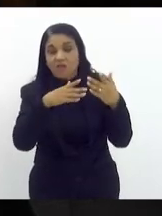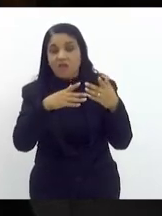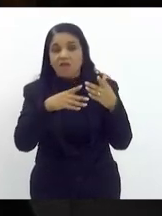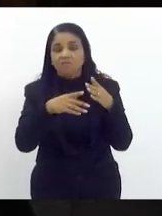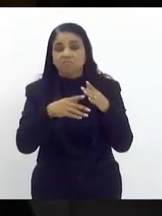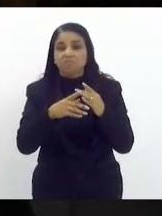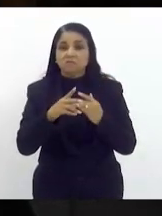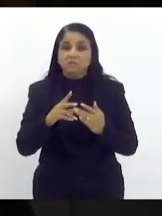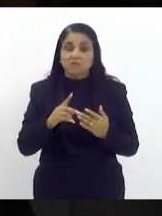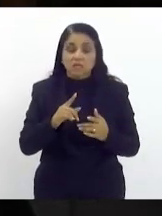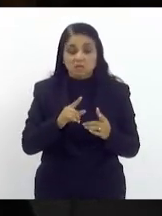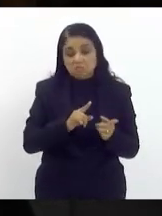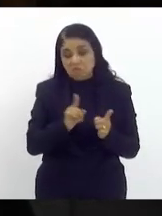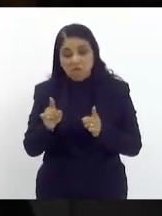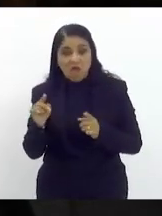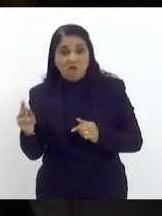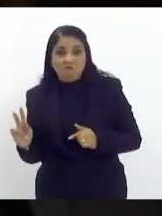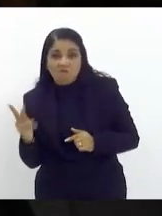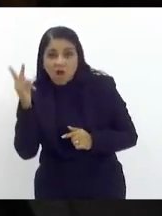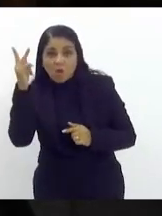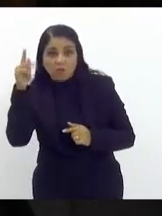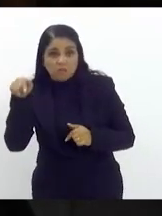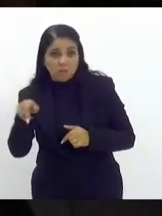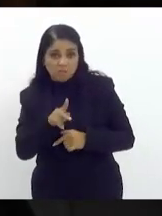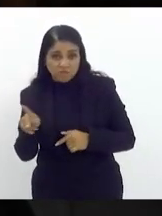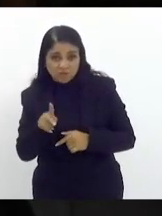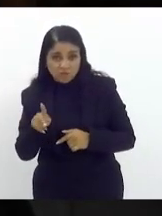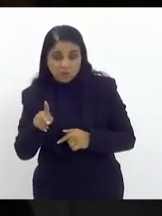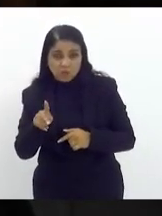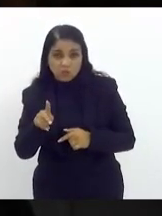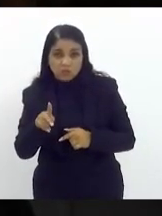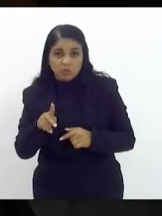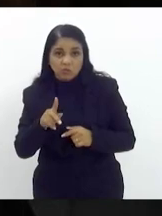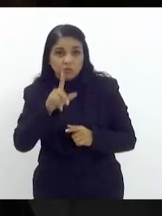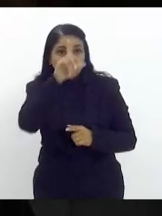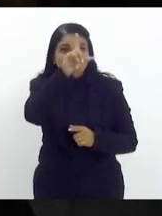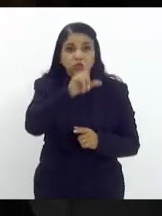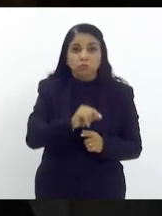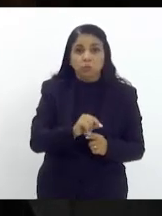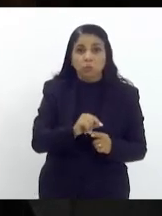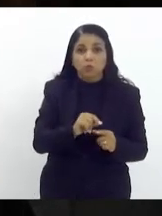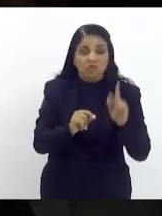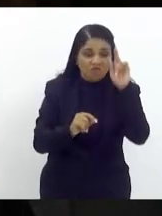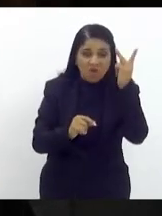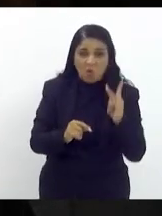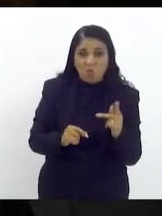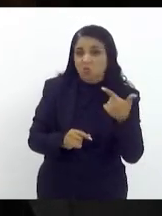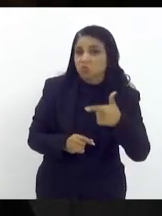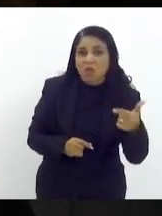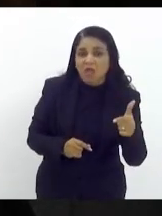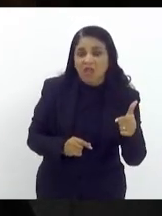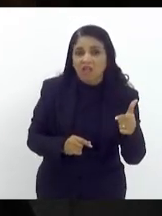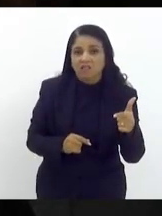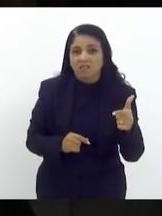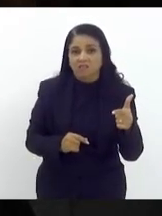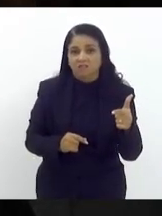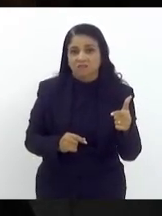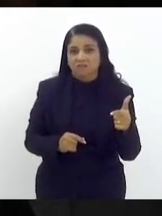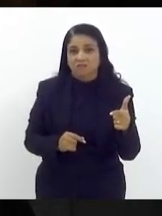o governo fez um arremedo que não adianta que não valoriza e aí a gente está cobrando